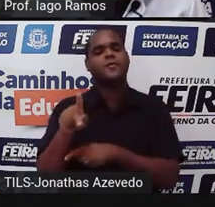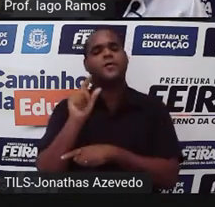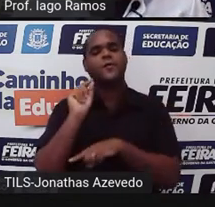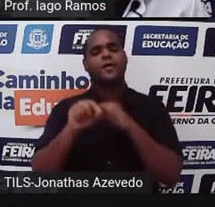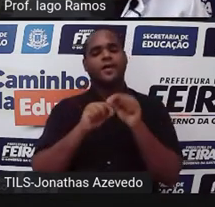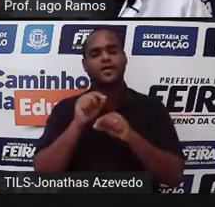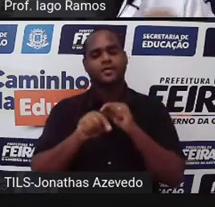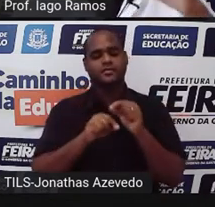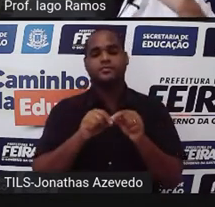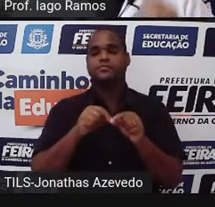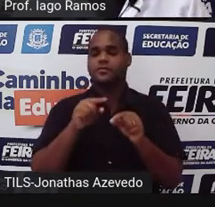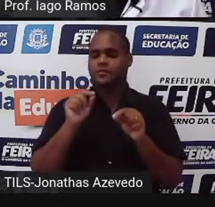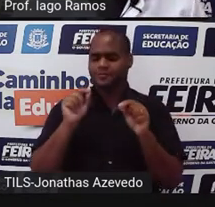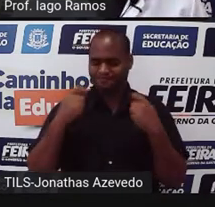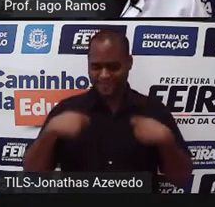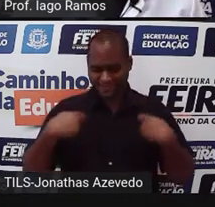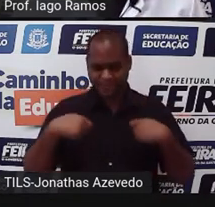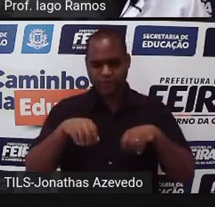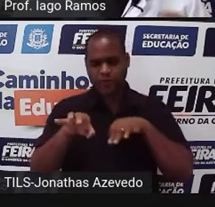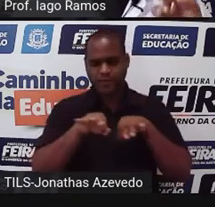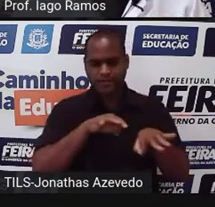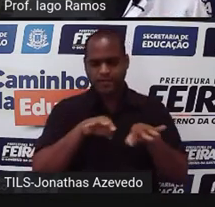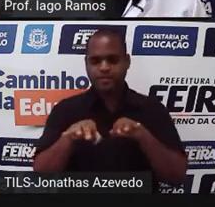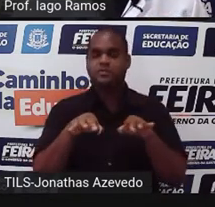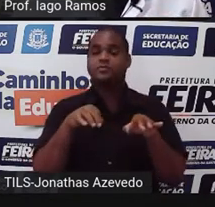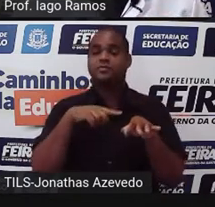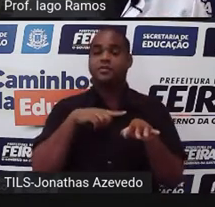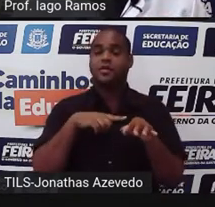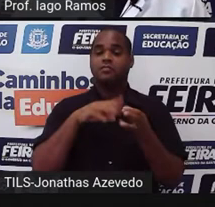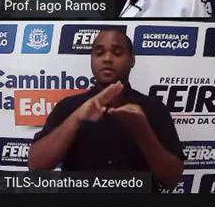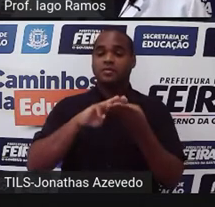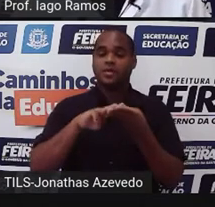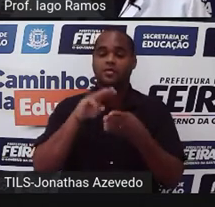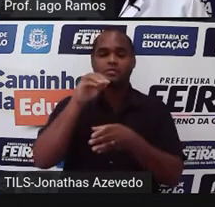precisa de organização na matemática?